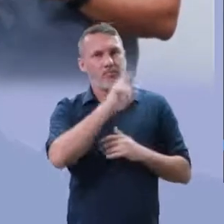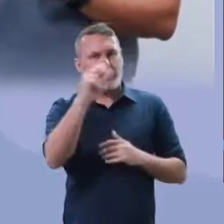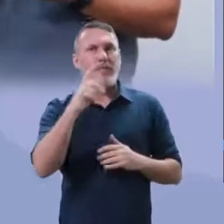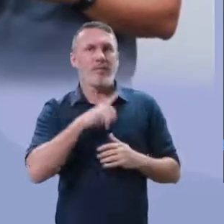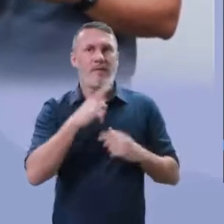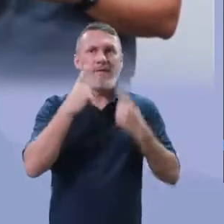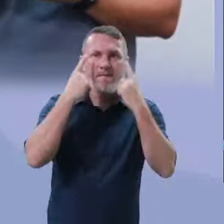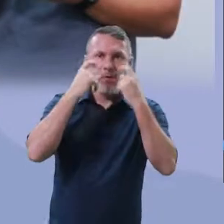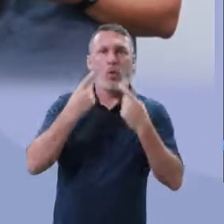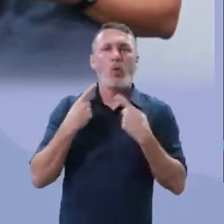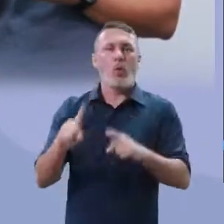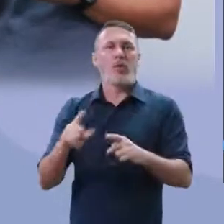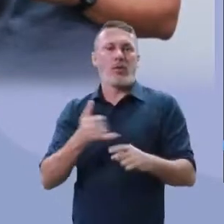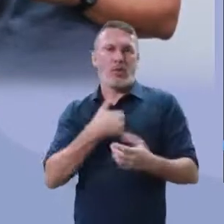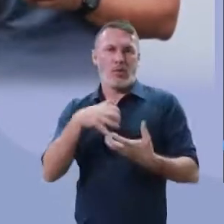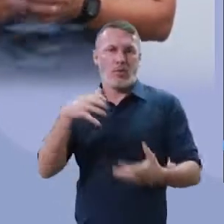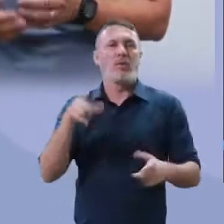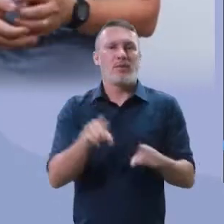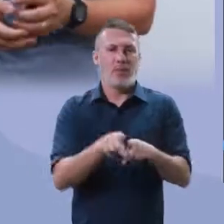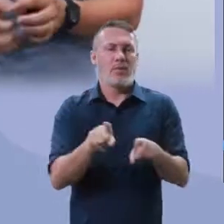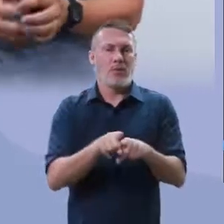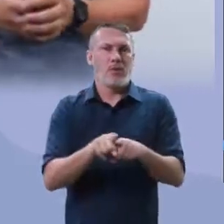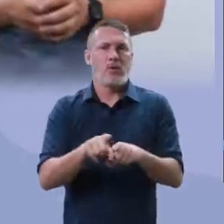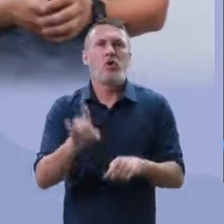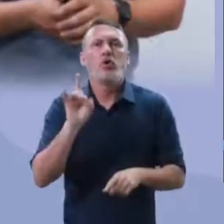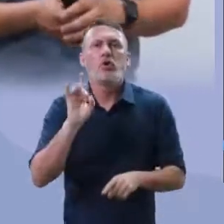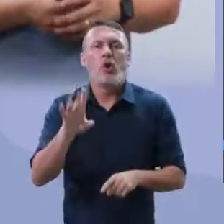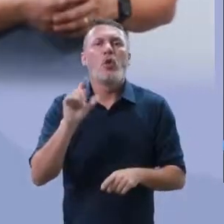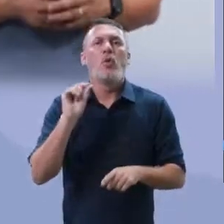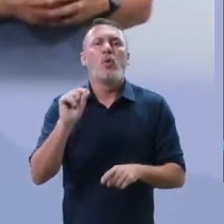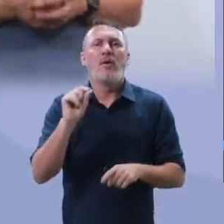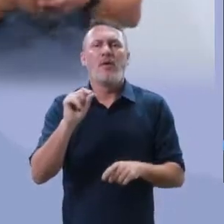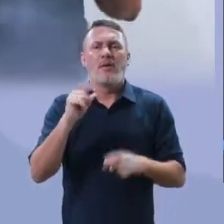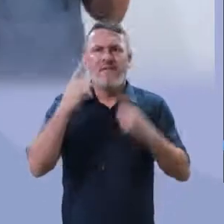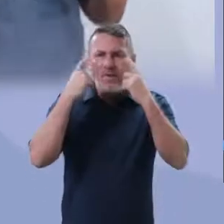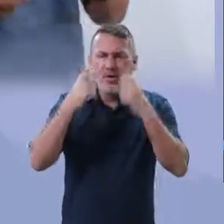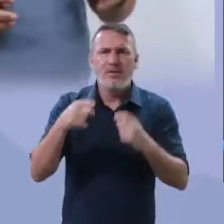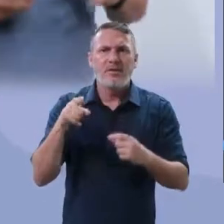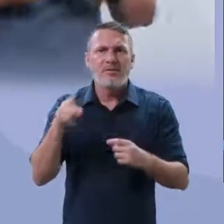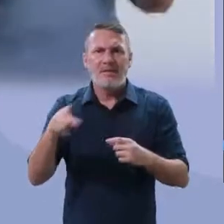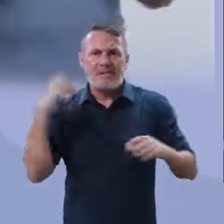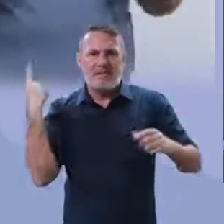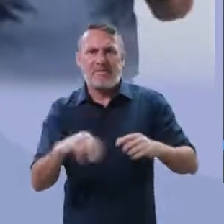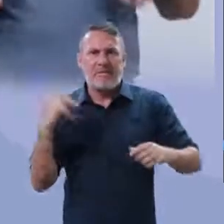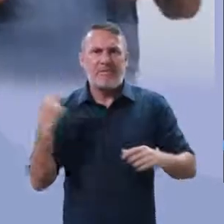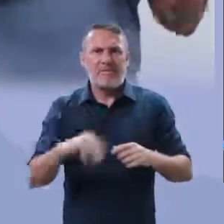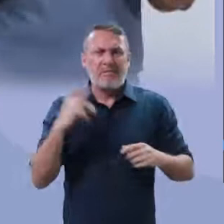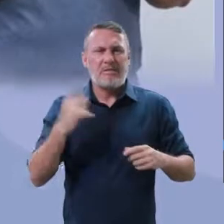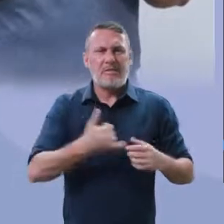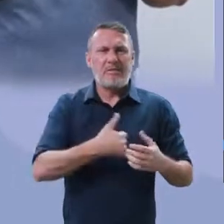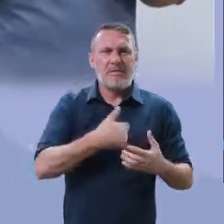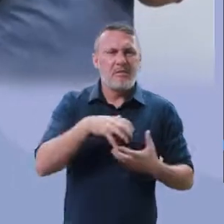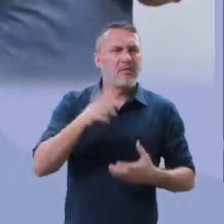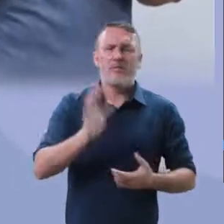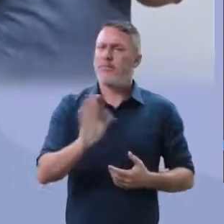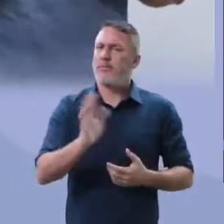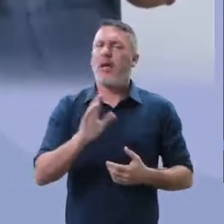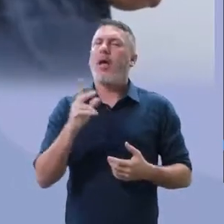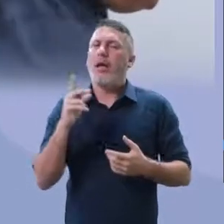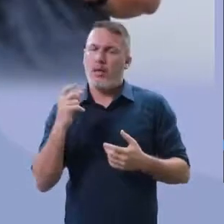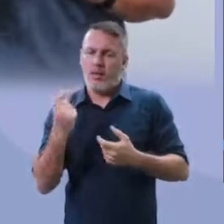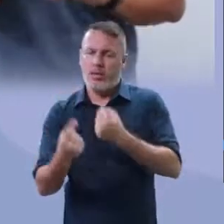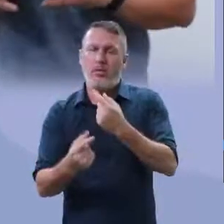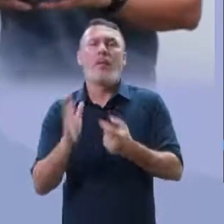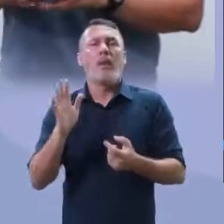a violência contra esses. violências. Mas não é uma violência somente, assim, como assim eles apanharam? Caso assim, aconteceu.